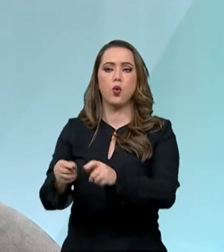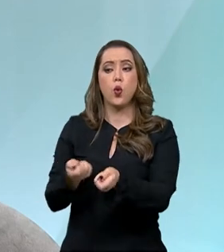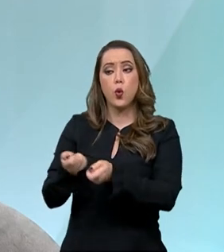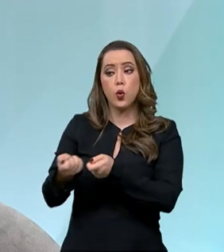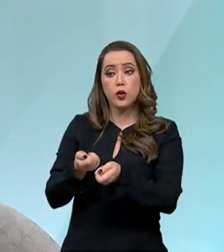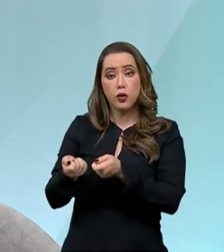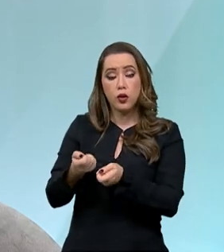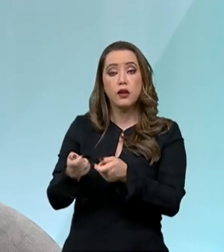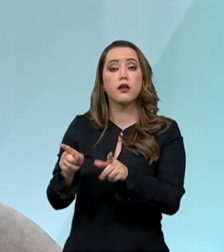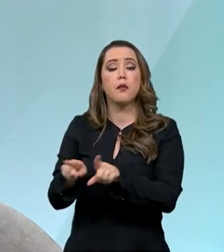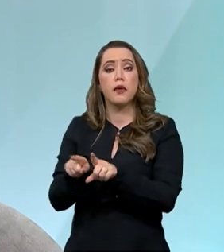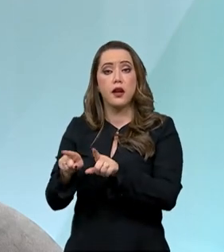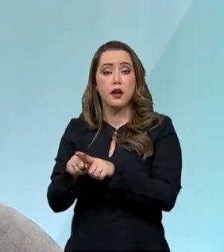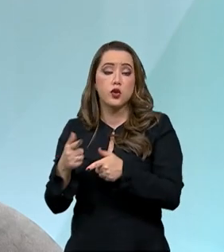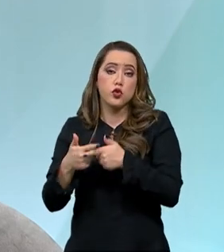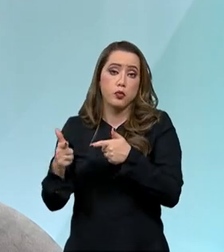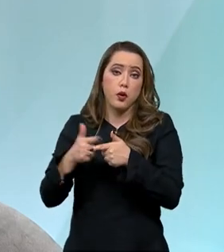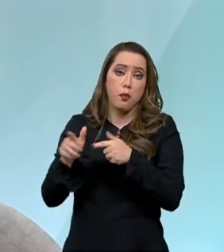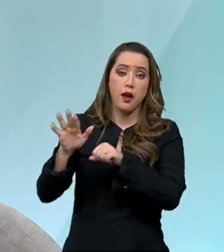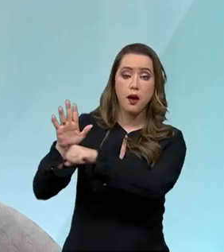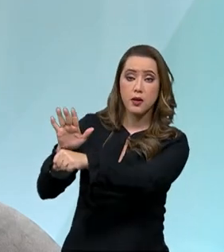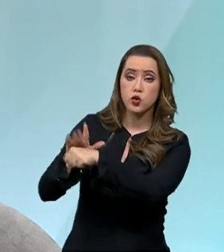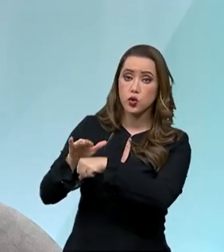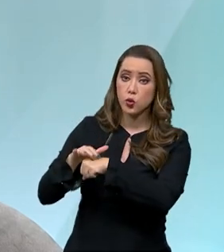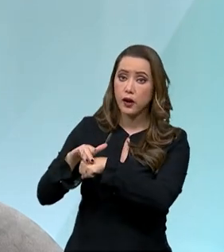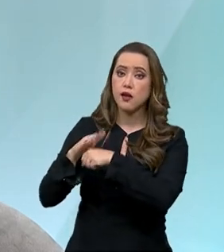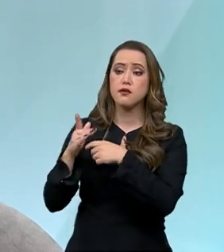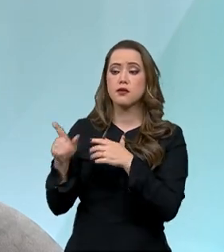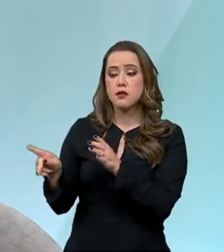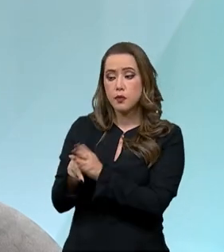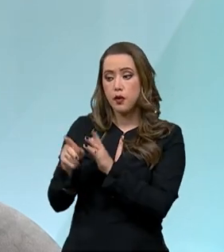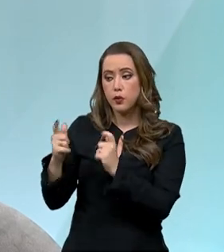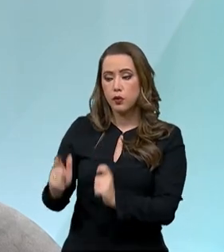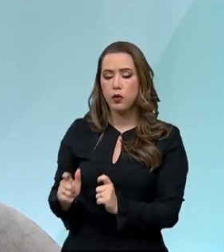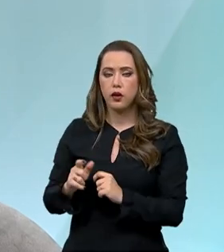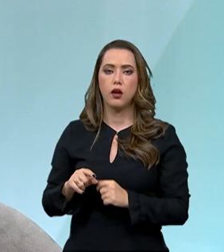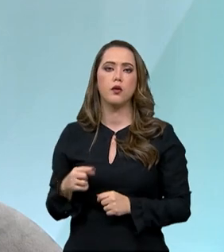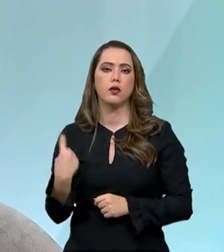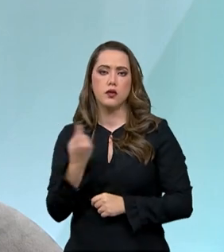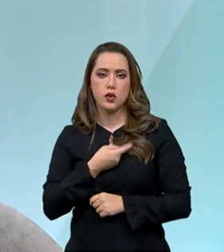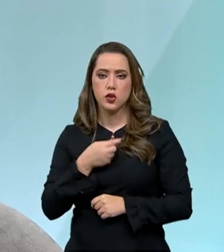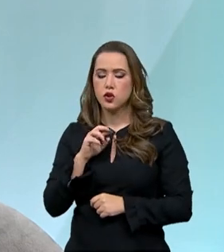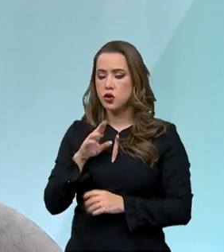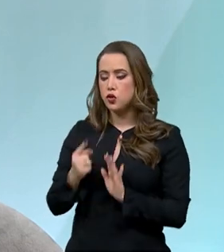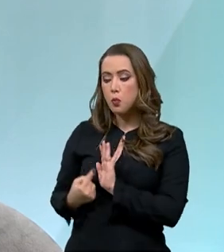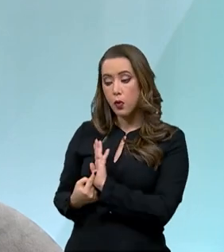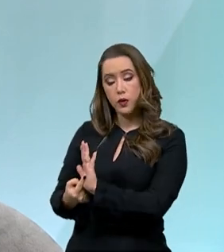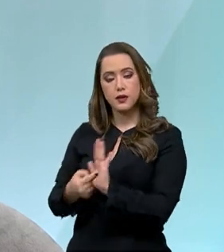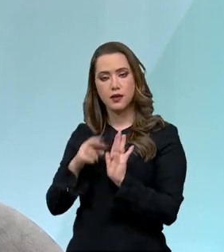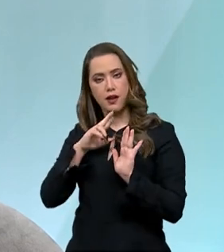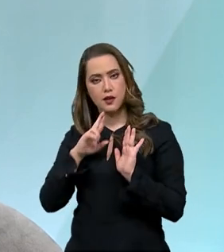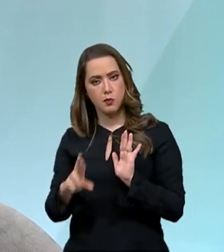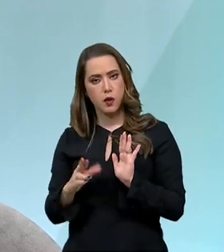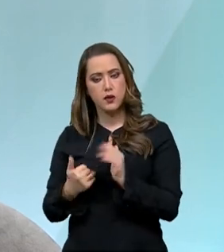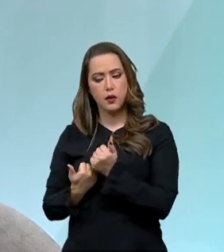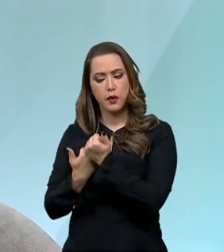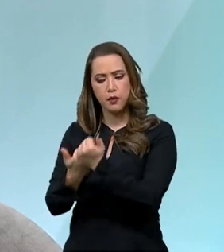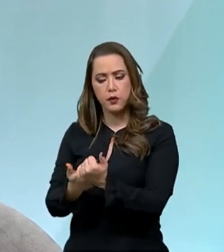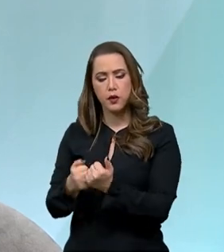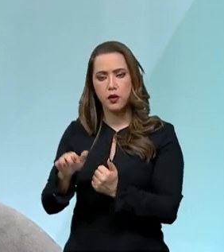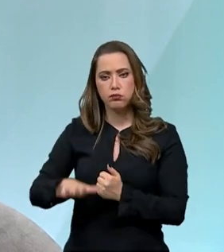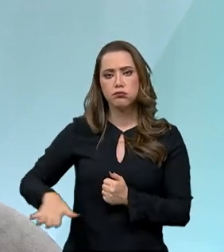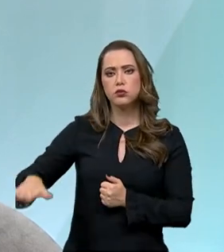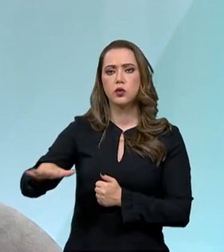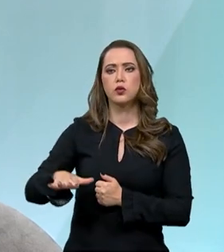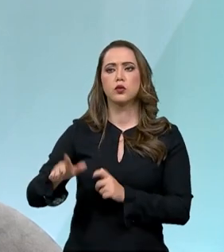no outro bloco você também citou. Então, é um conjunto realmente de soluções que dá competitividade e